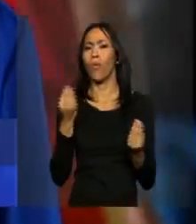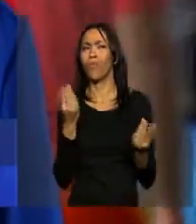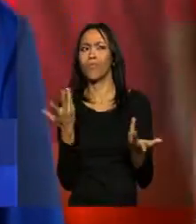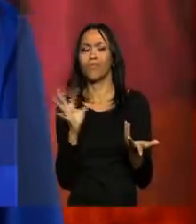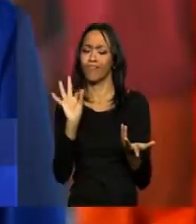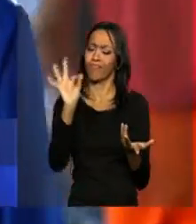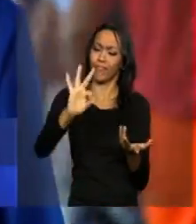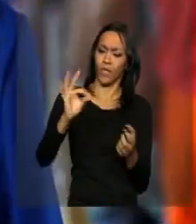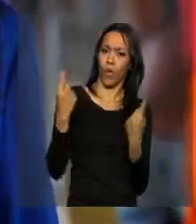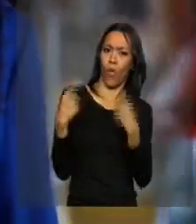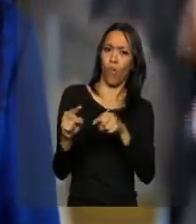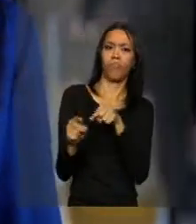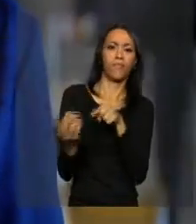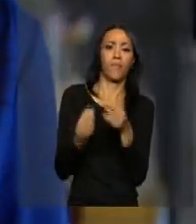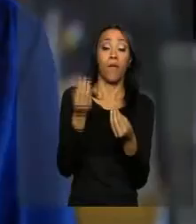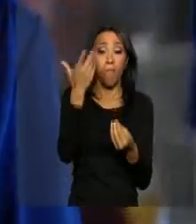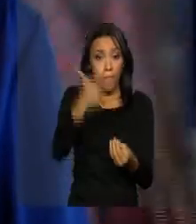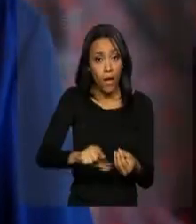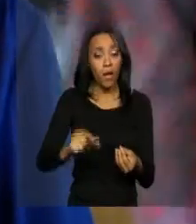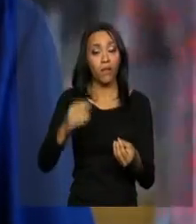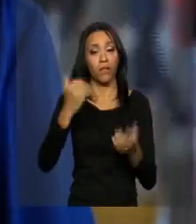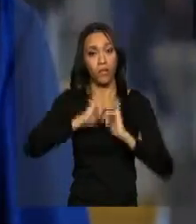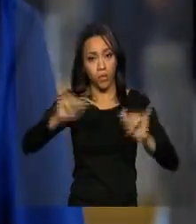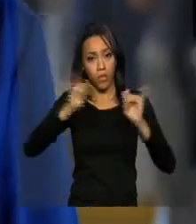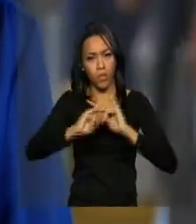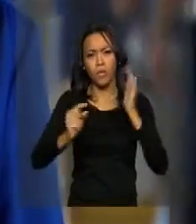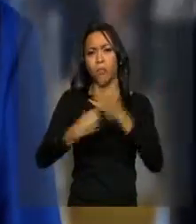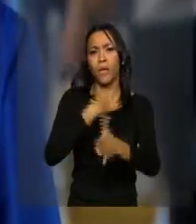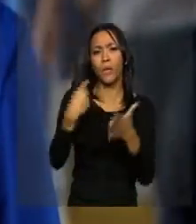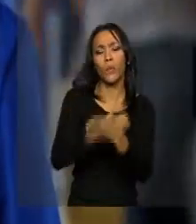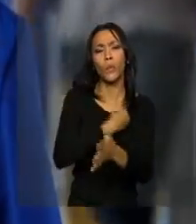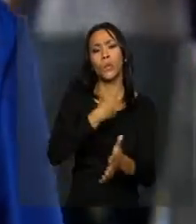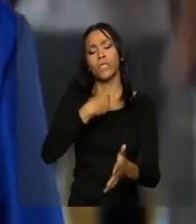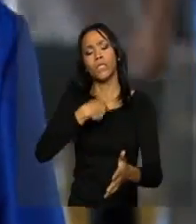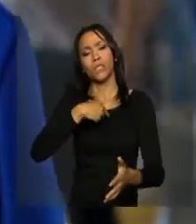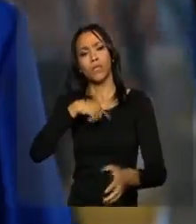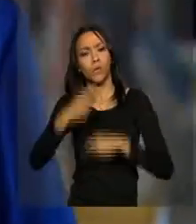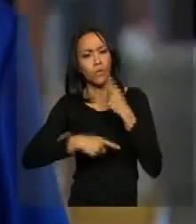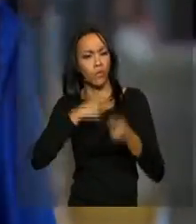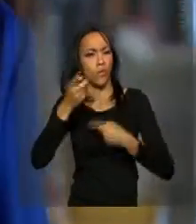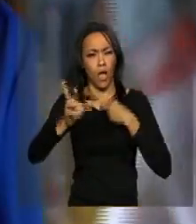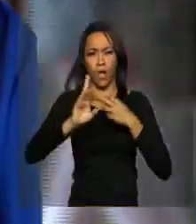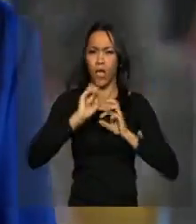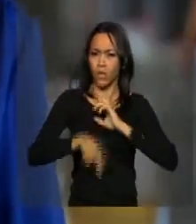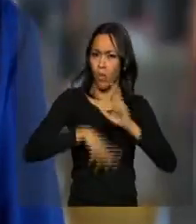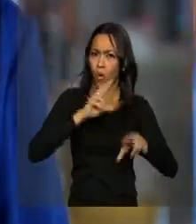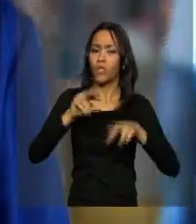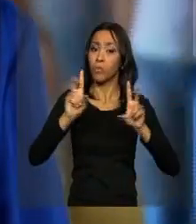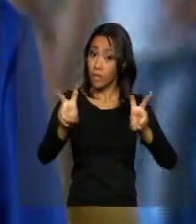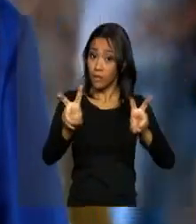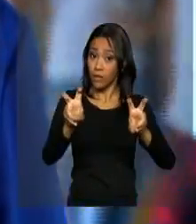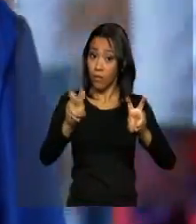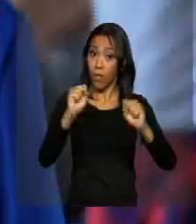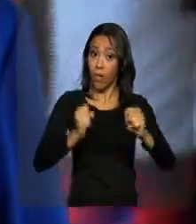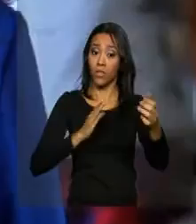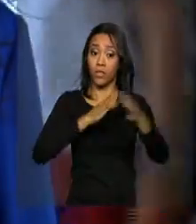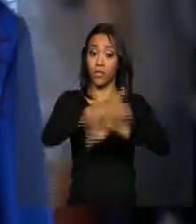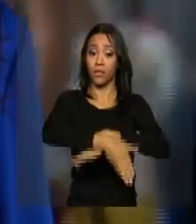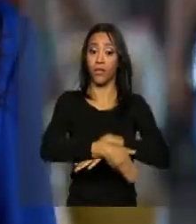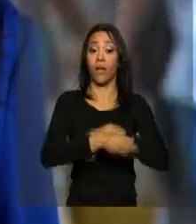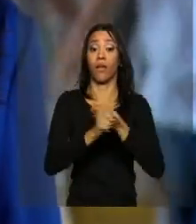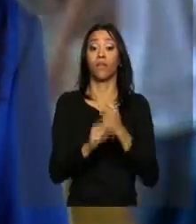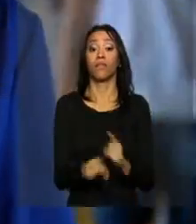Aedes aegypti. E quem quiser saber mais sobre as principais perguntas e respostas dos brasileiros sobre esse tema, pode acessar o endereço